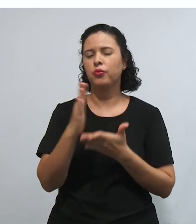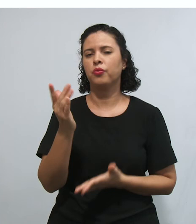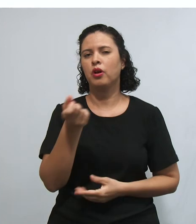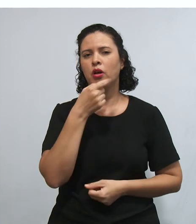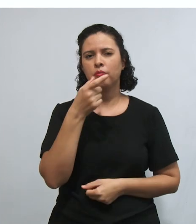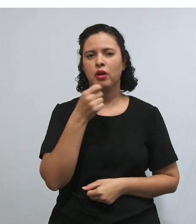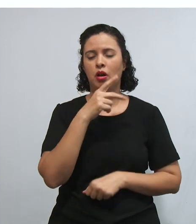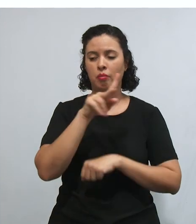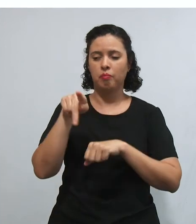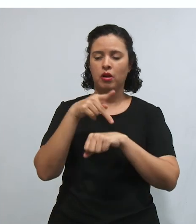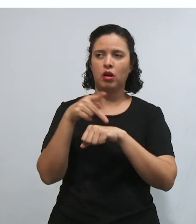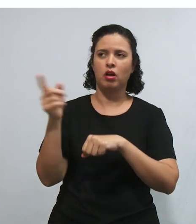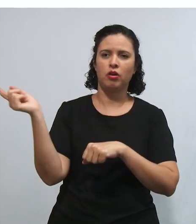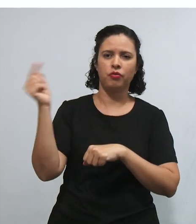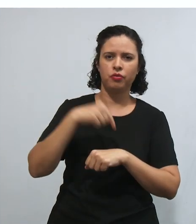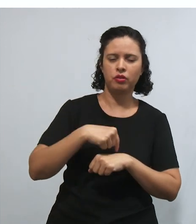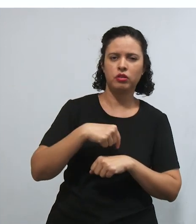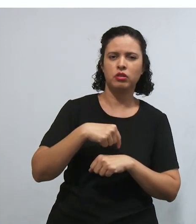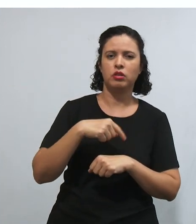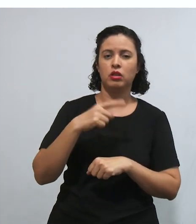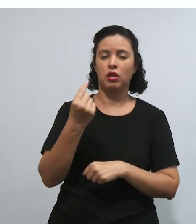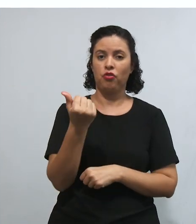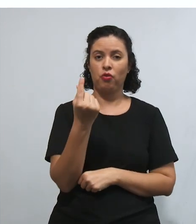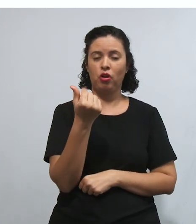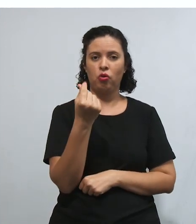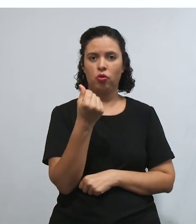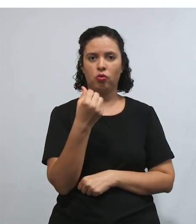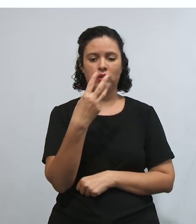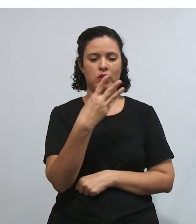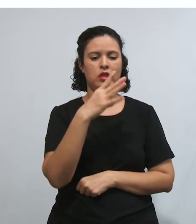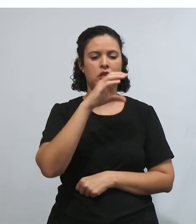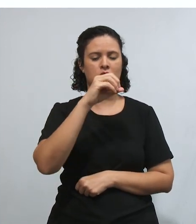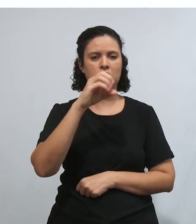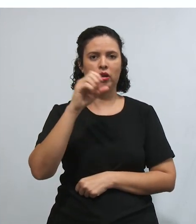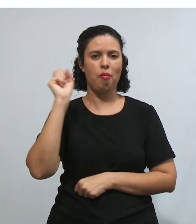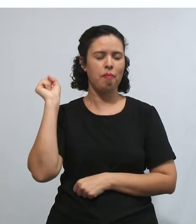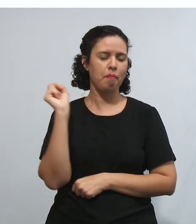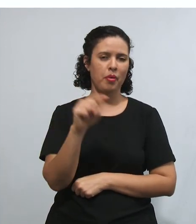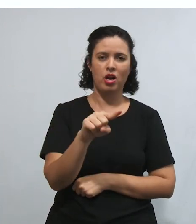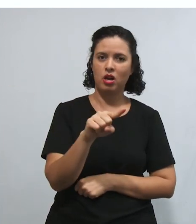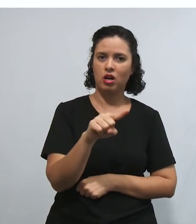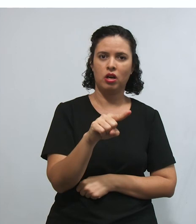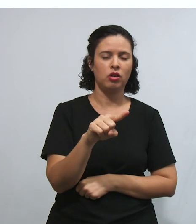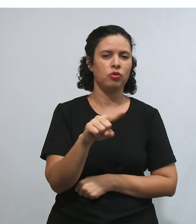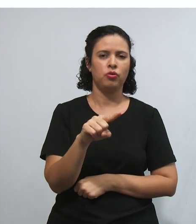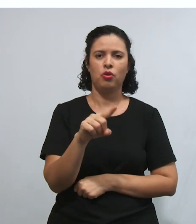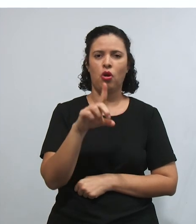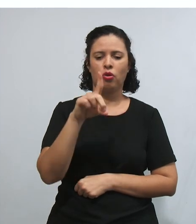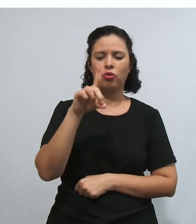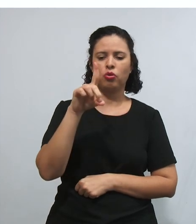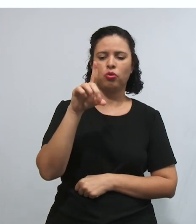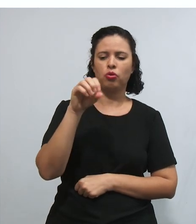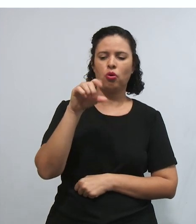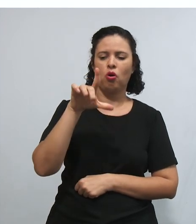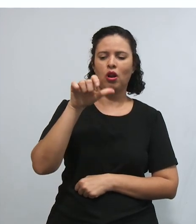que são importados que custam, tipo, mais ou menos, assim, uns 300 mil dólares a dose, né? Do